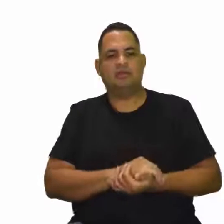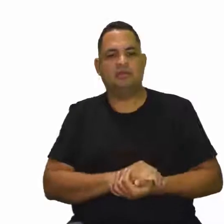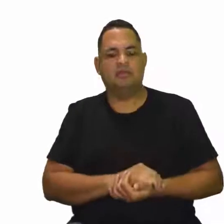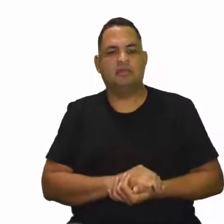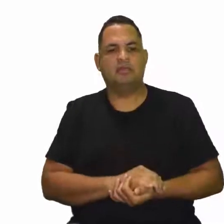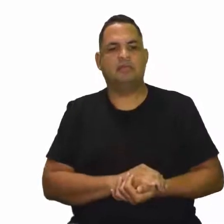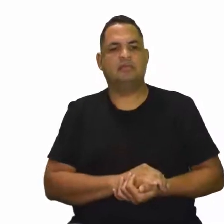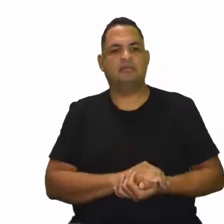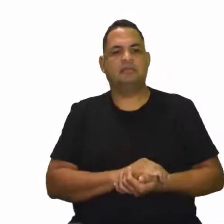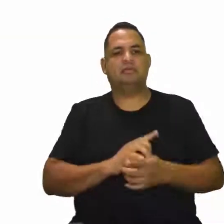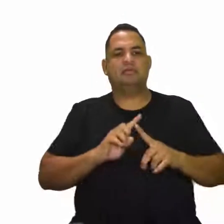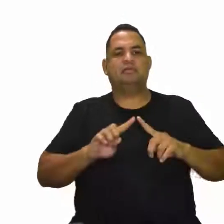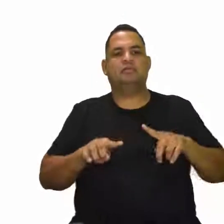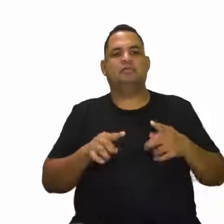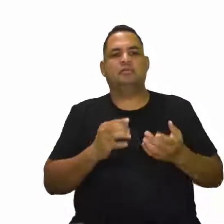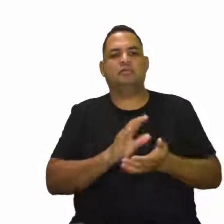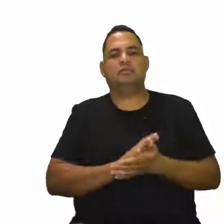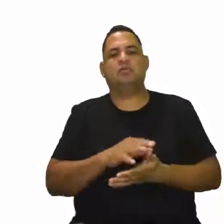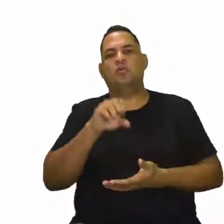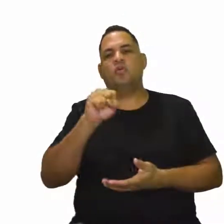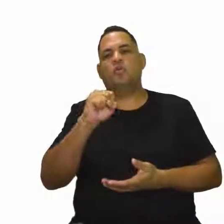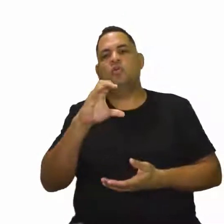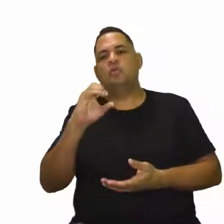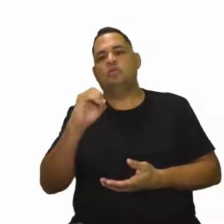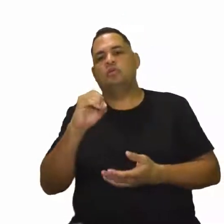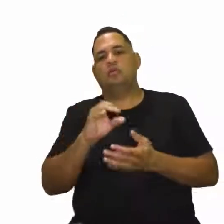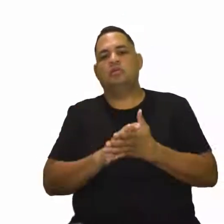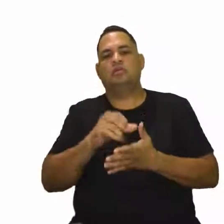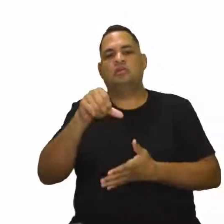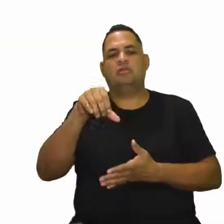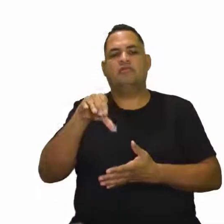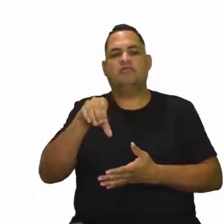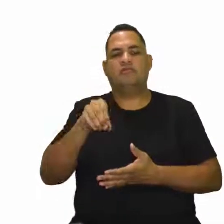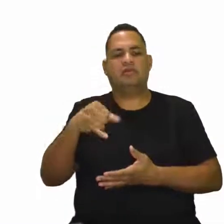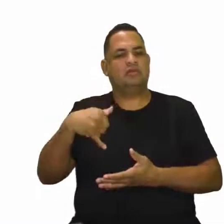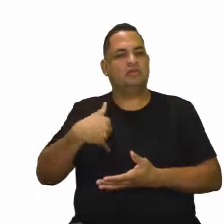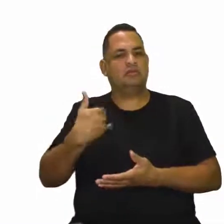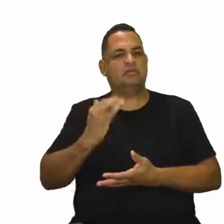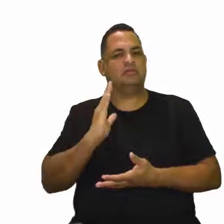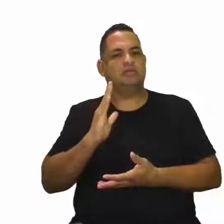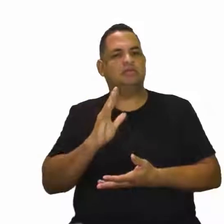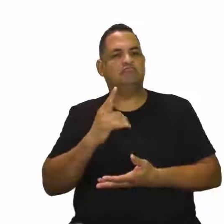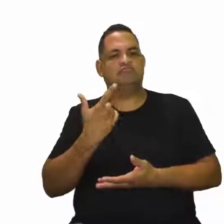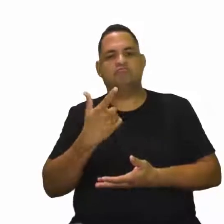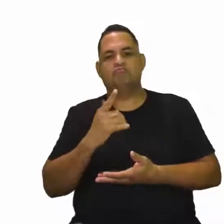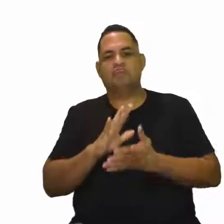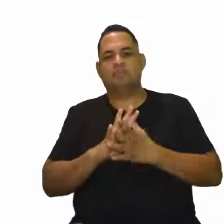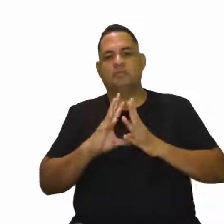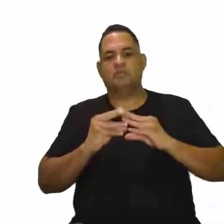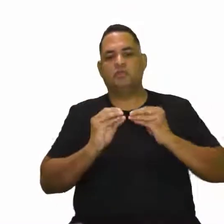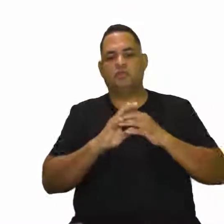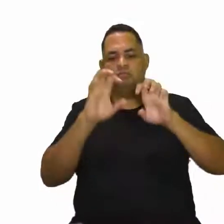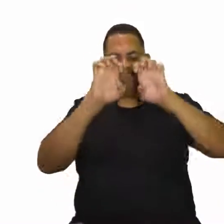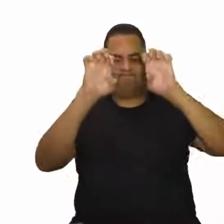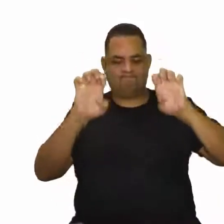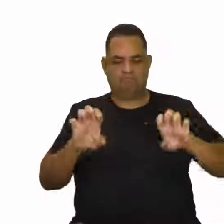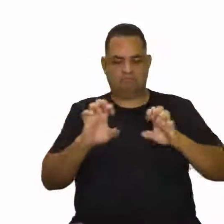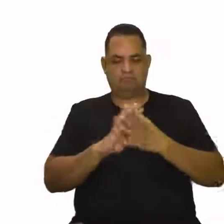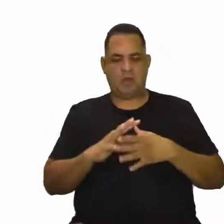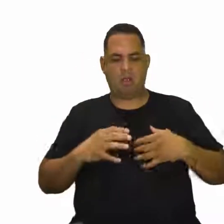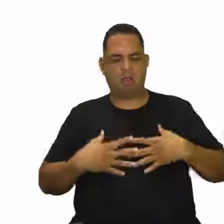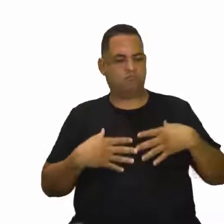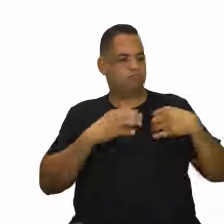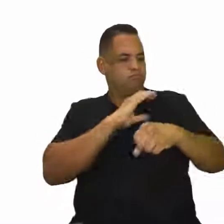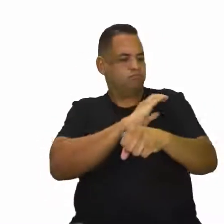né? Mas hoje, lá com seus 80, 90 aninhos, ele já não tem mais toda aquela estrutura de massa